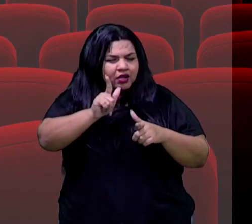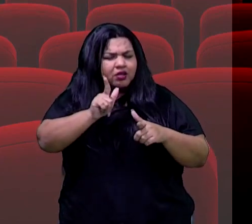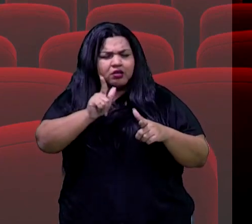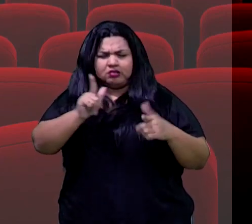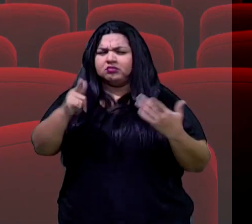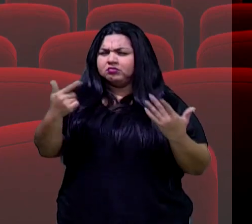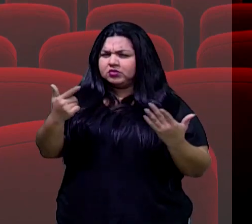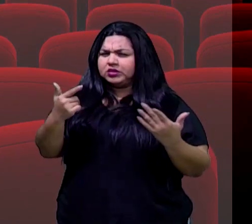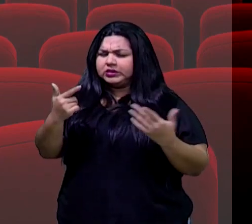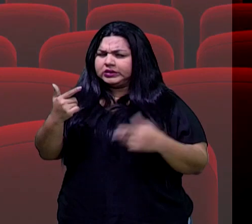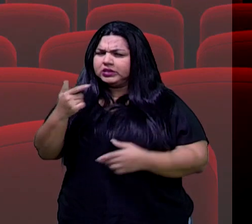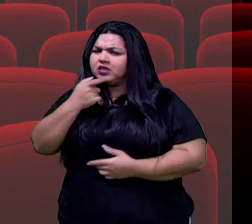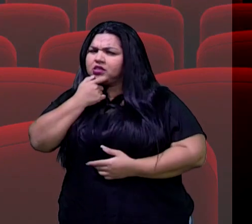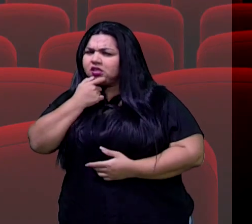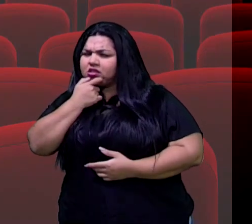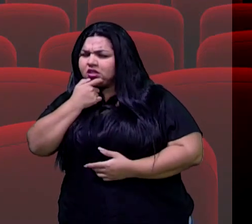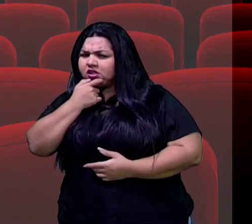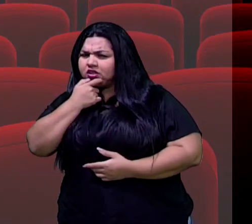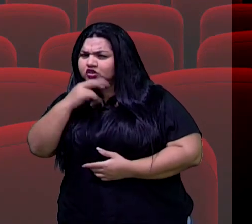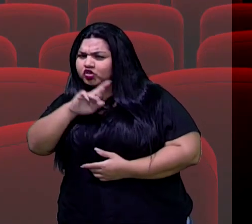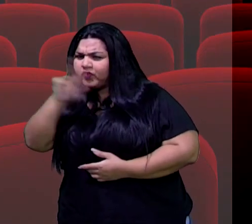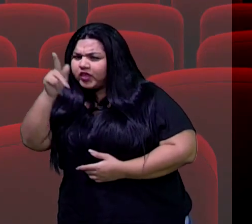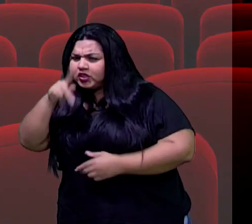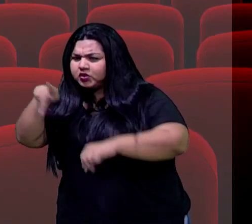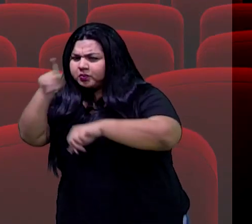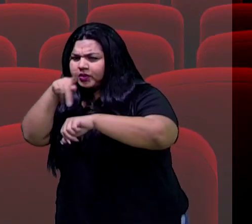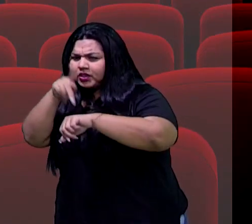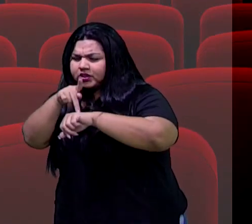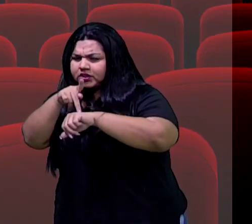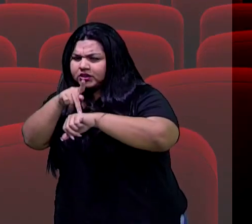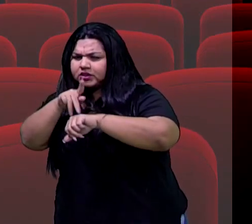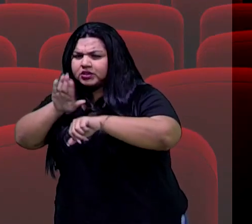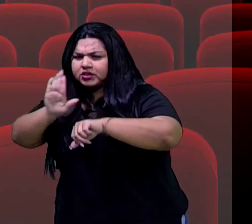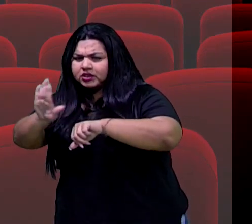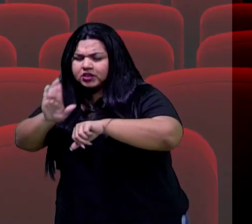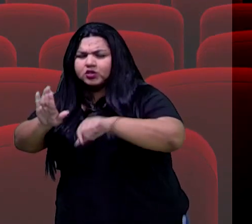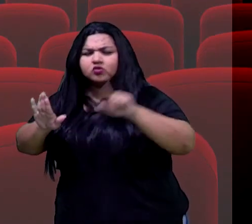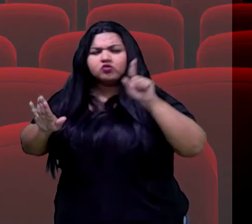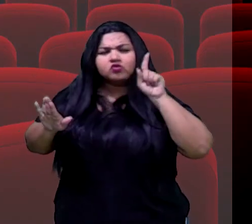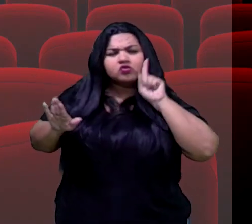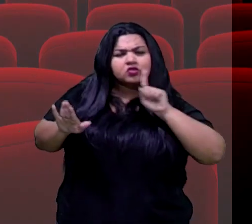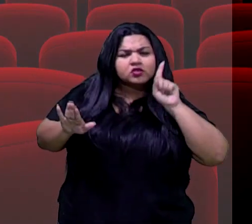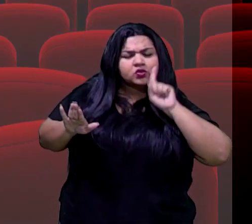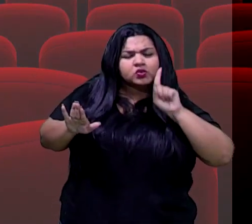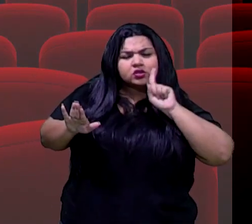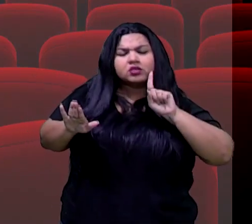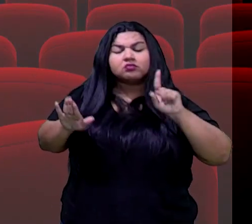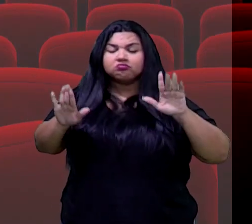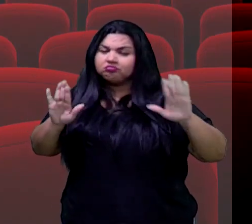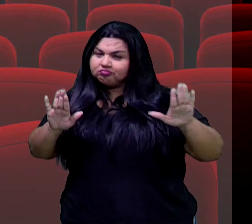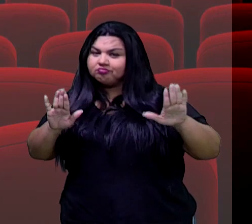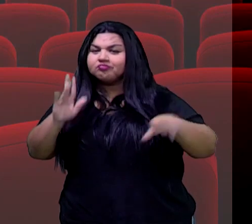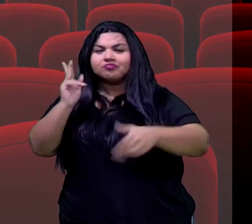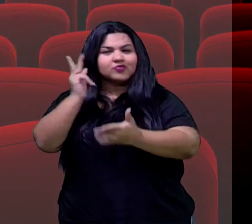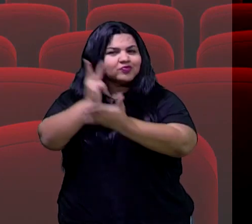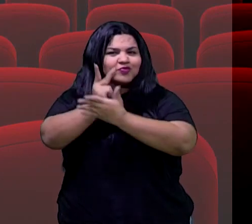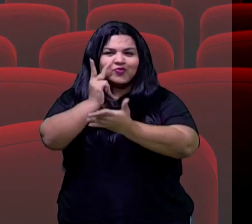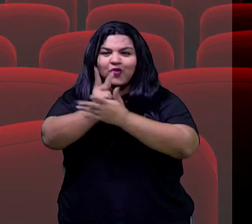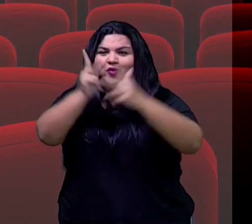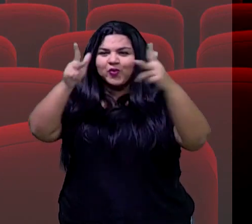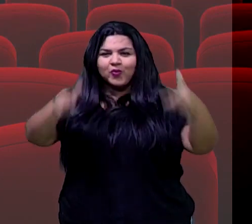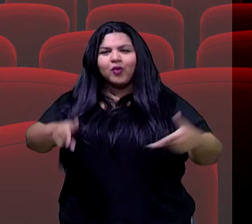aí já é um inglês britânico, já fala diferente, né? E diferente do inglês norte-americano, por exemplo, e o mesmo acontece com o espanhol.